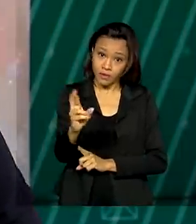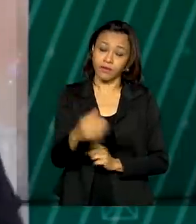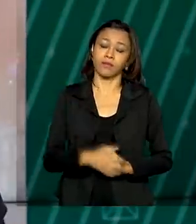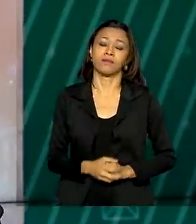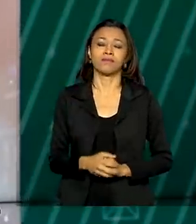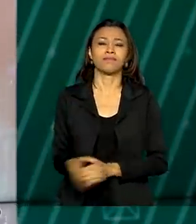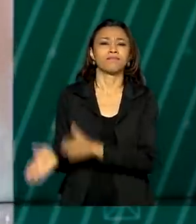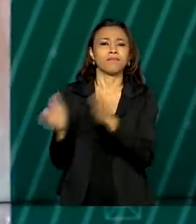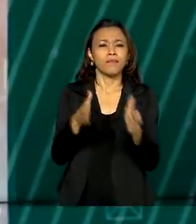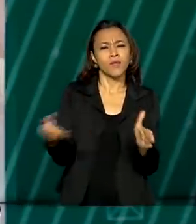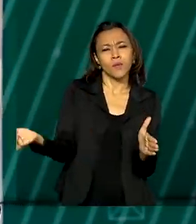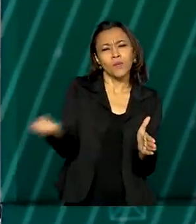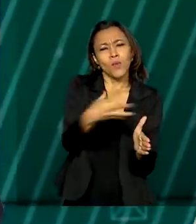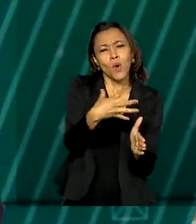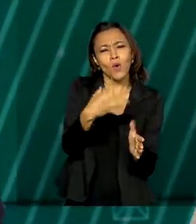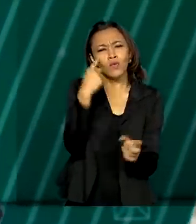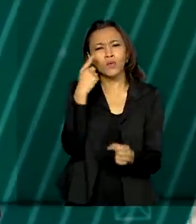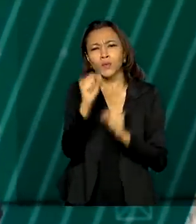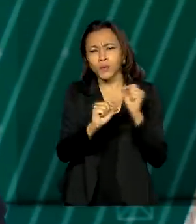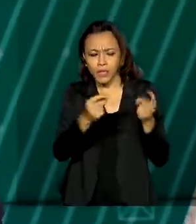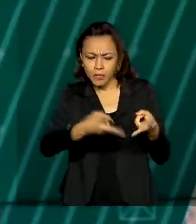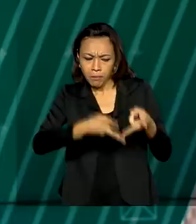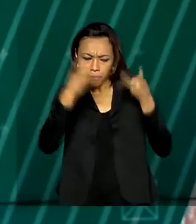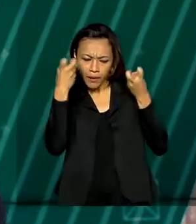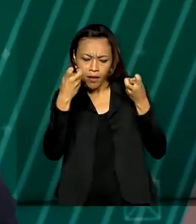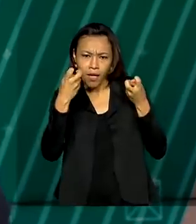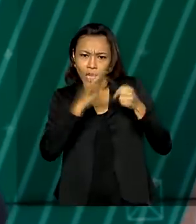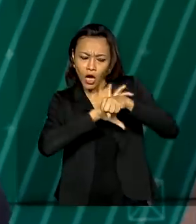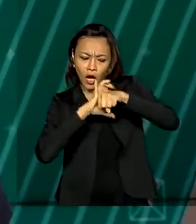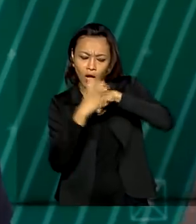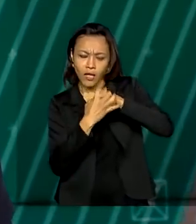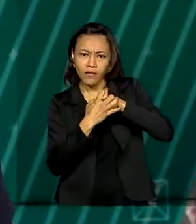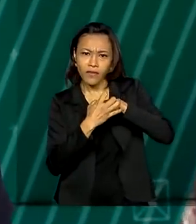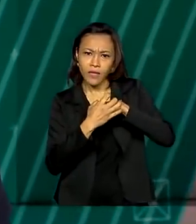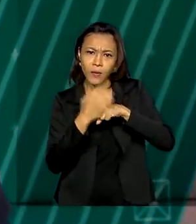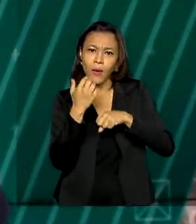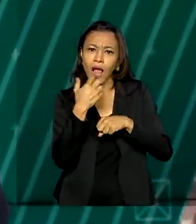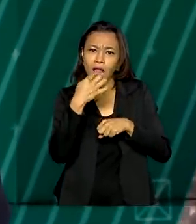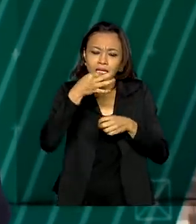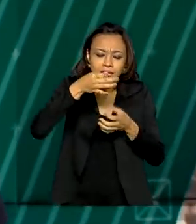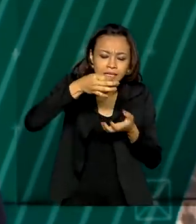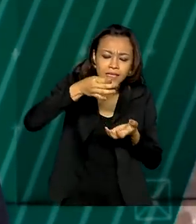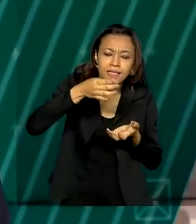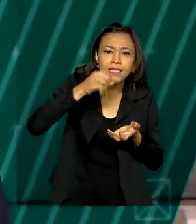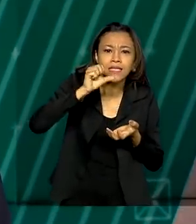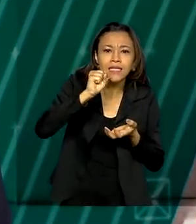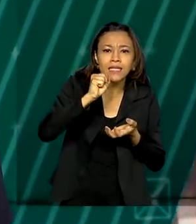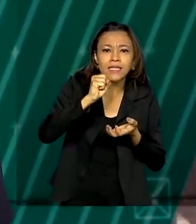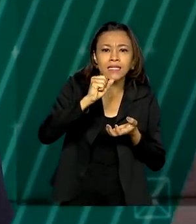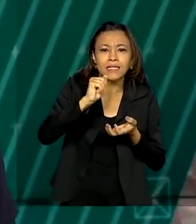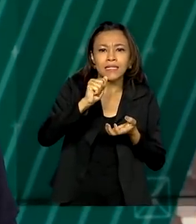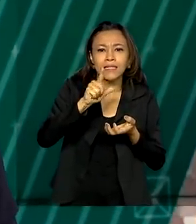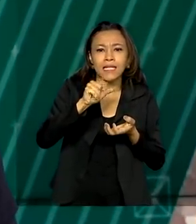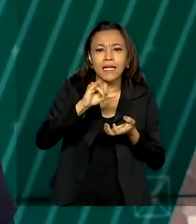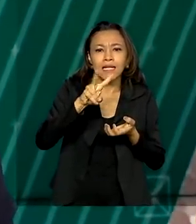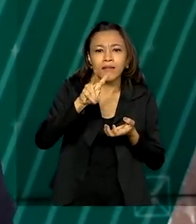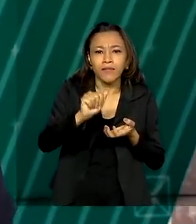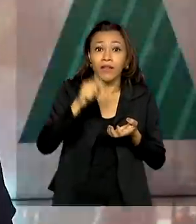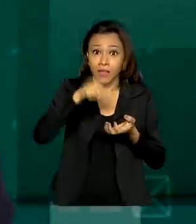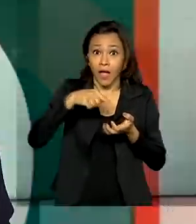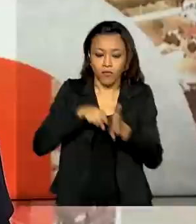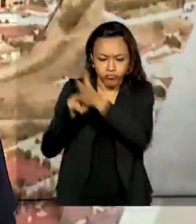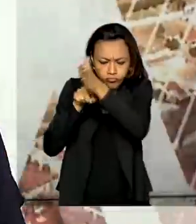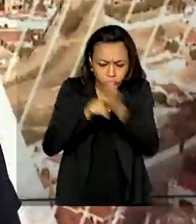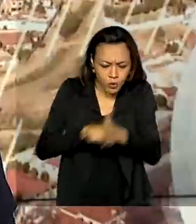Uma nova forma de detectar o coronavírus por meio da saliva. Pesquisadores brasileiros se uniram e estão desenvolvendo